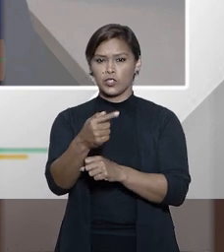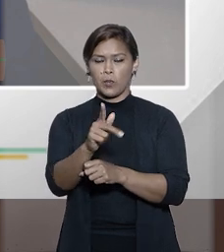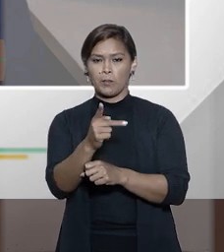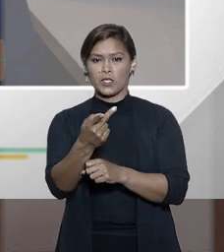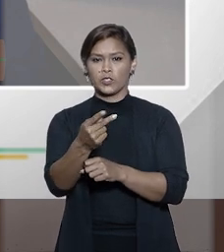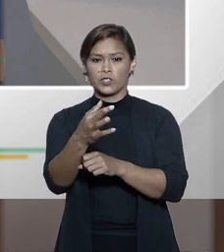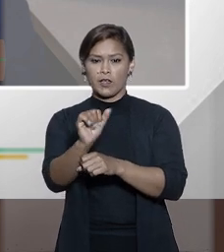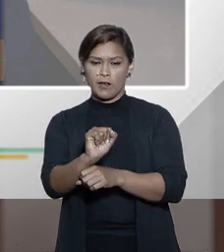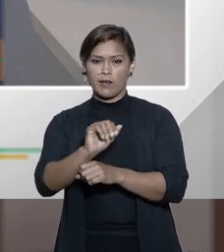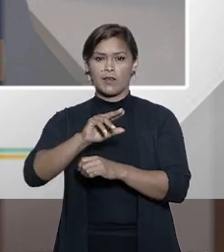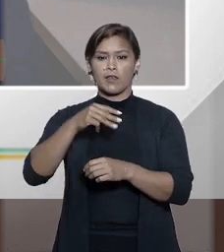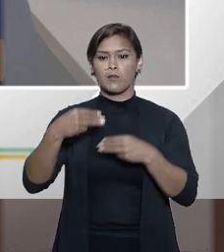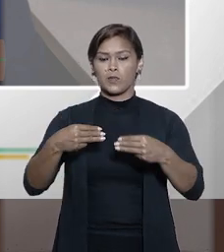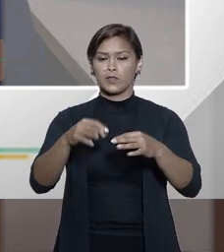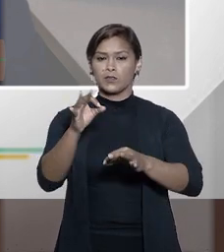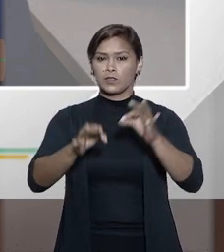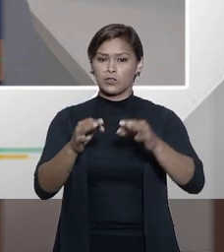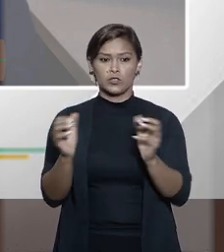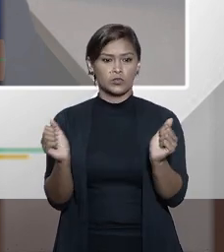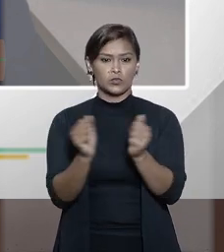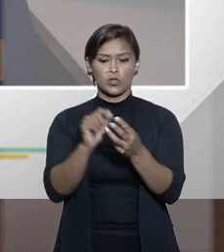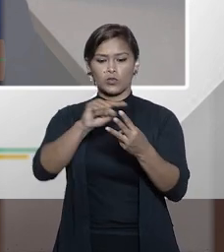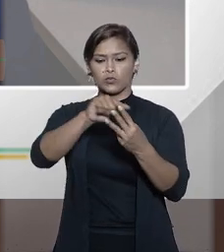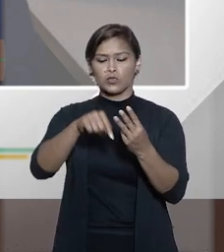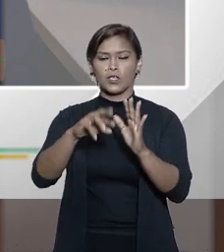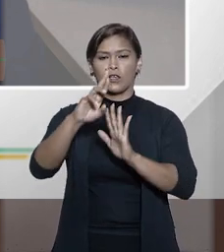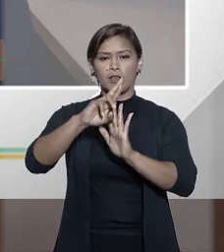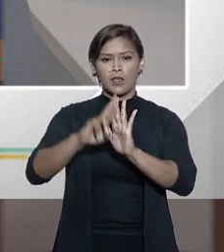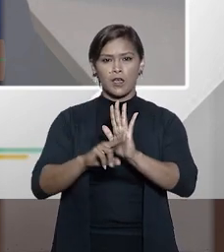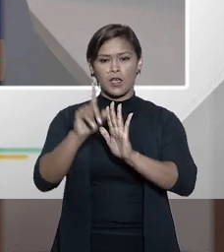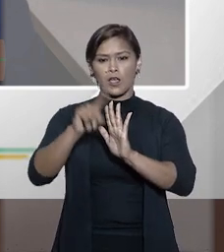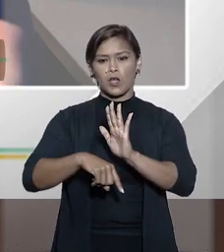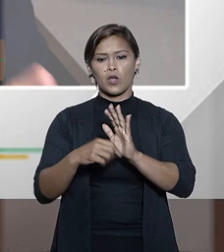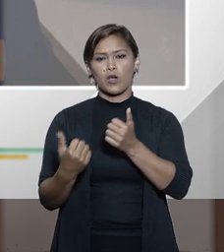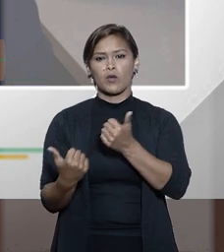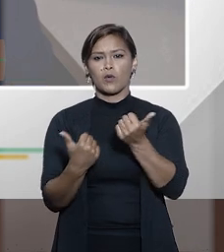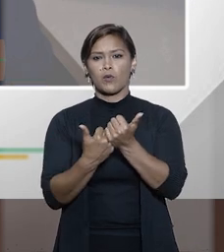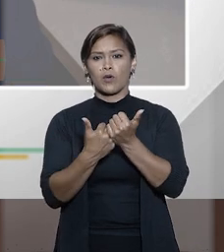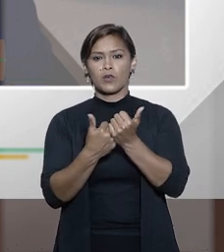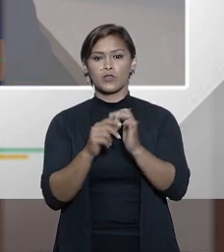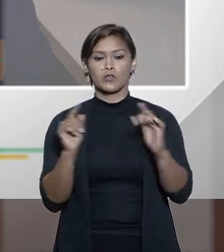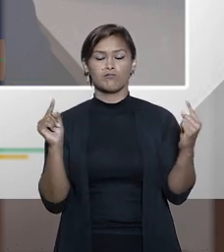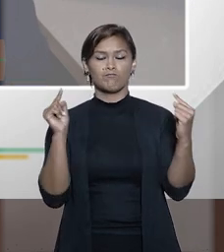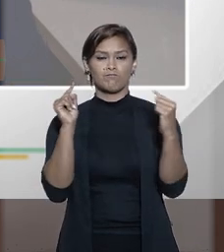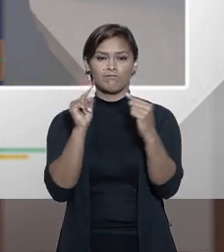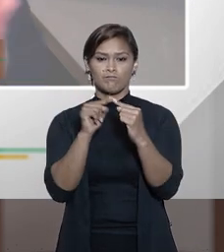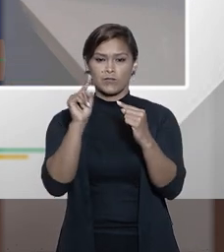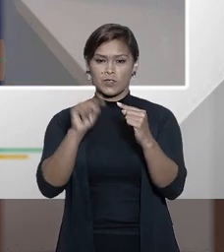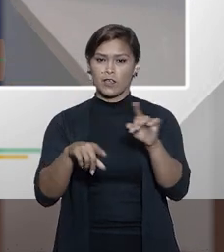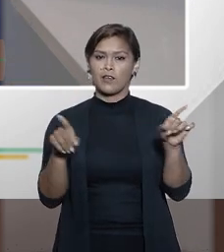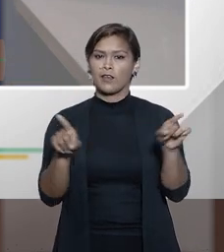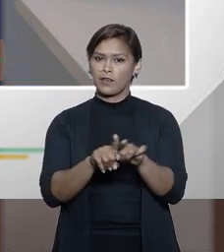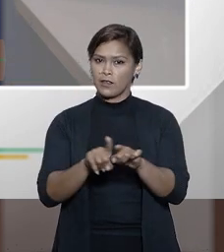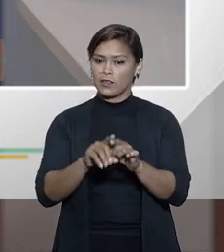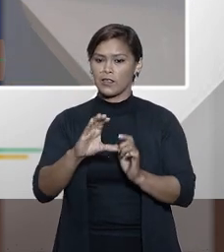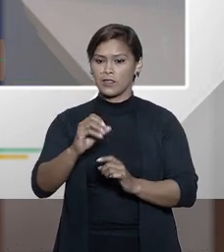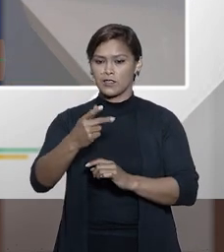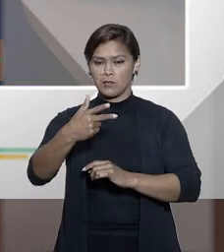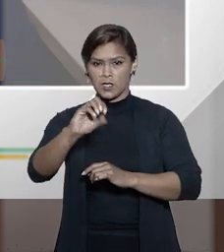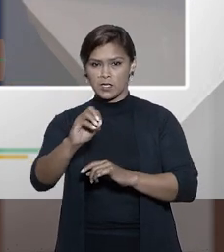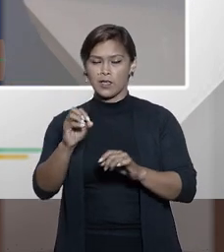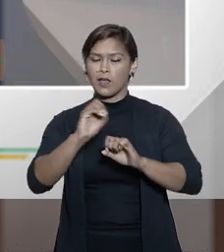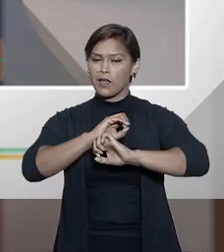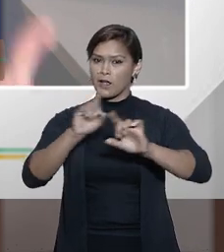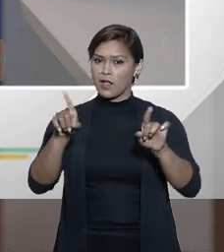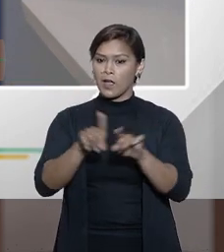PGR e o Ministério da Justiça, que regulam o procedimento do auxílio direto, que também está no CPC,